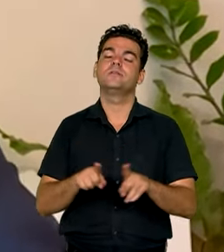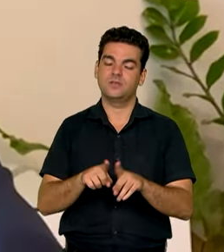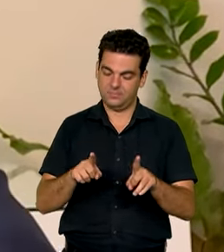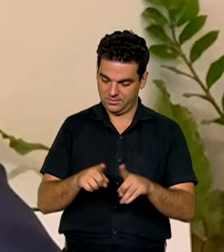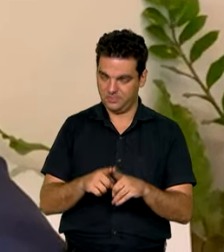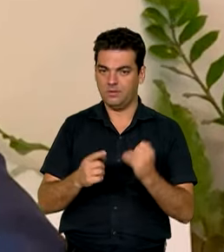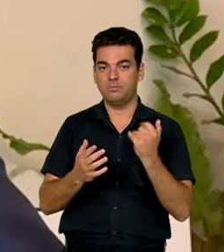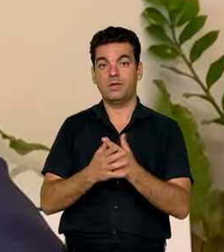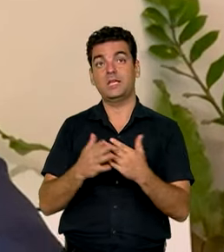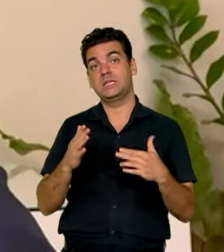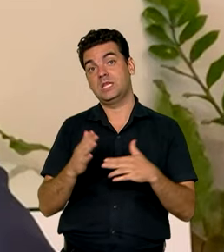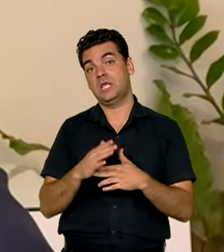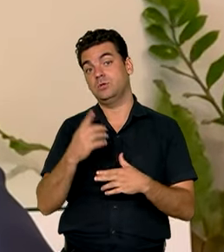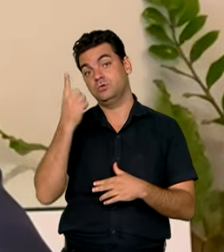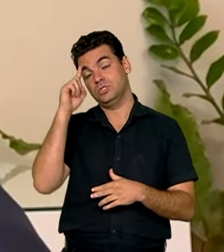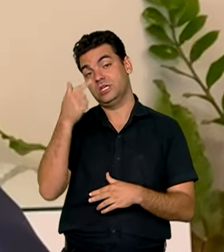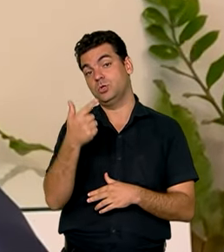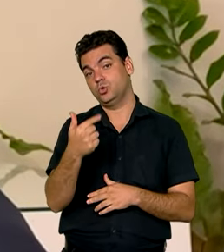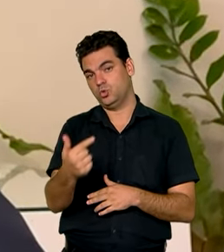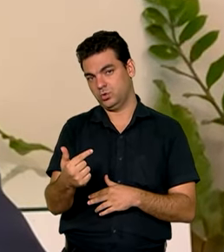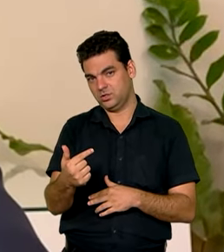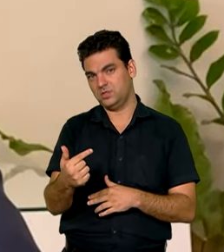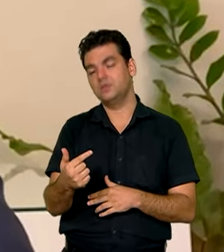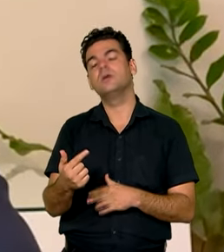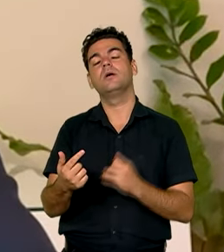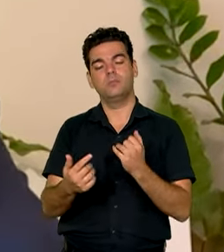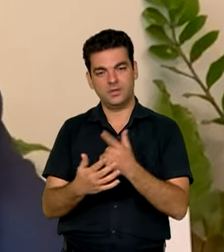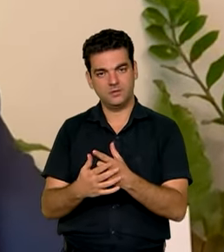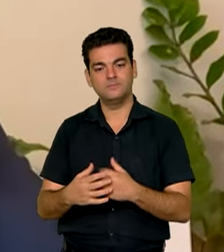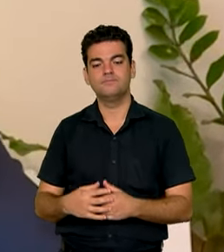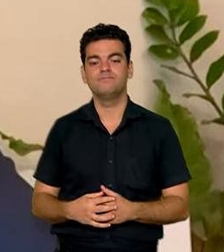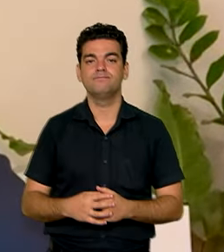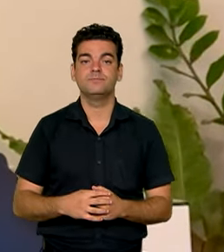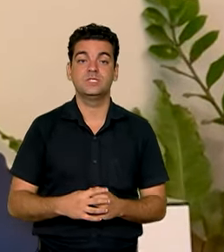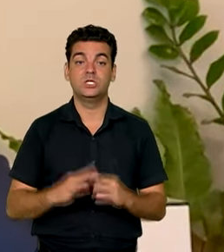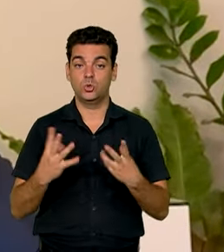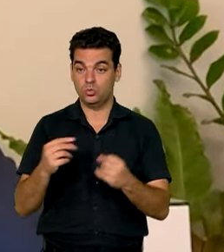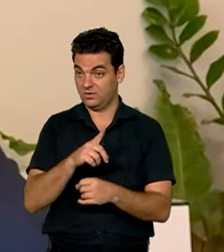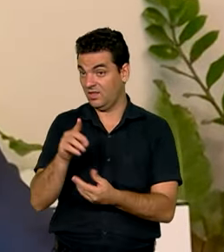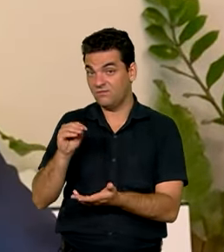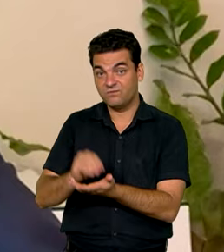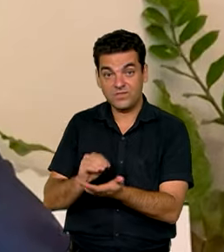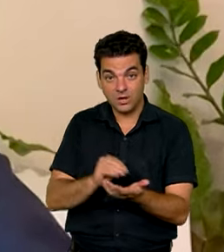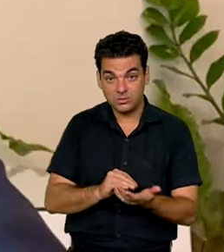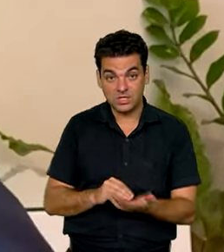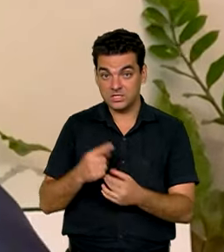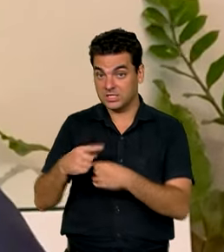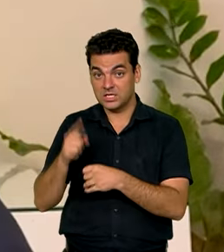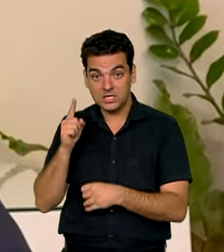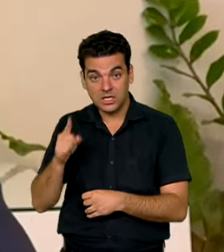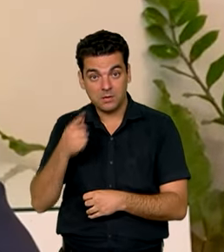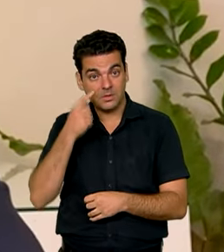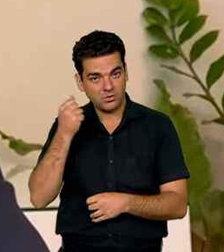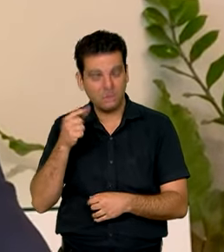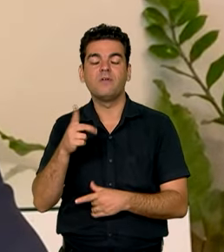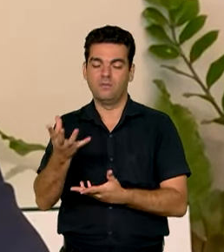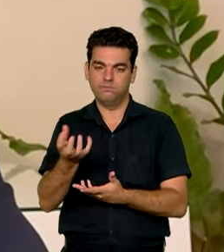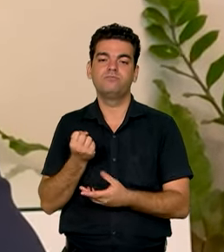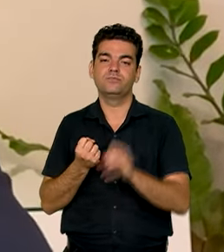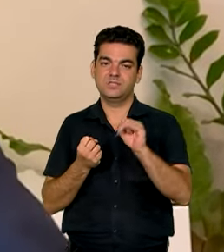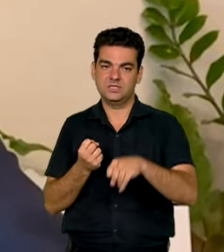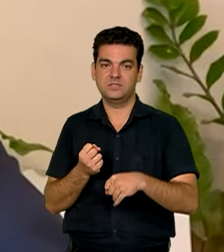já dia 12 a quebra do intertício e todos que faltam receber em Maceió vão receber